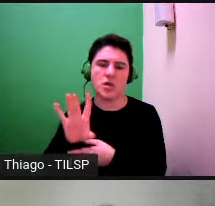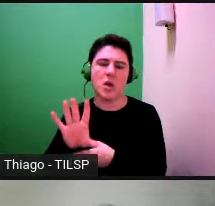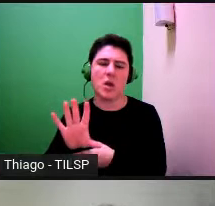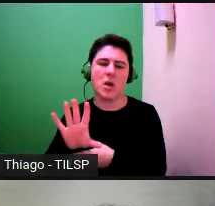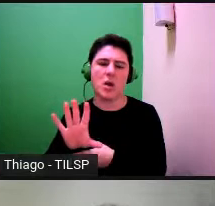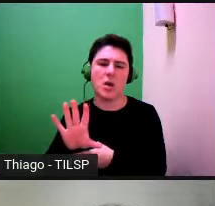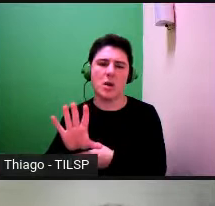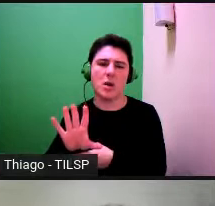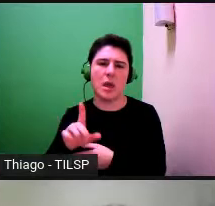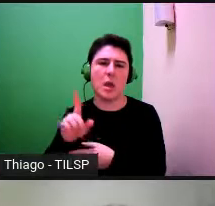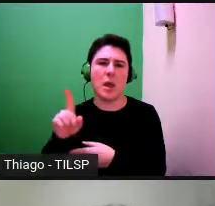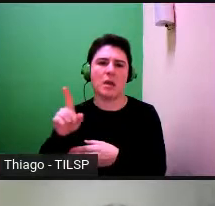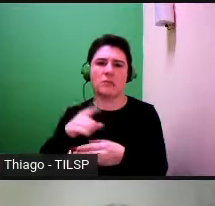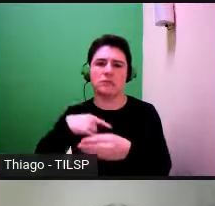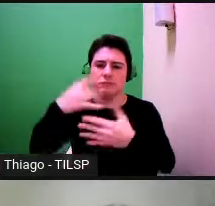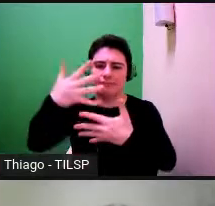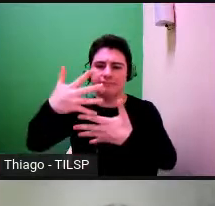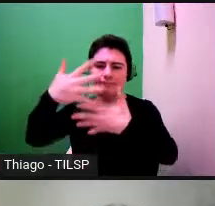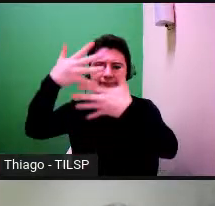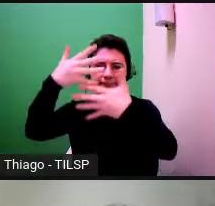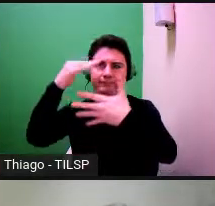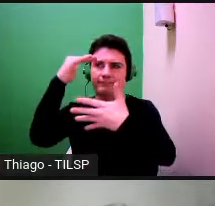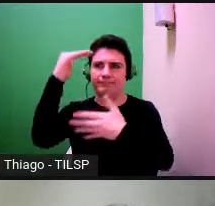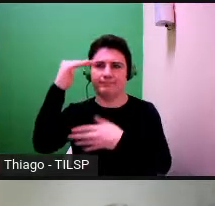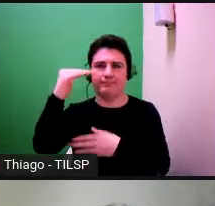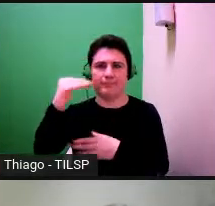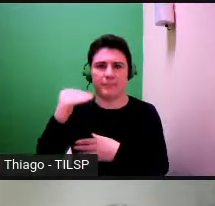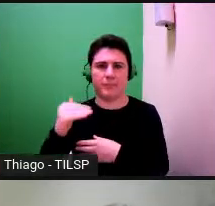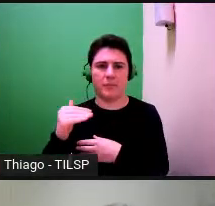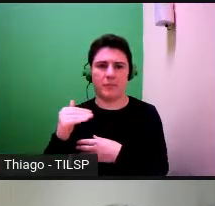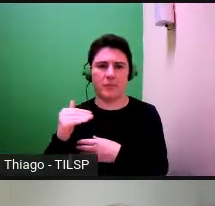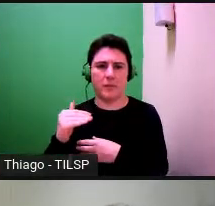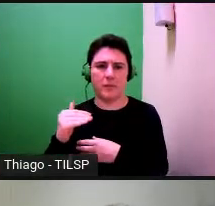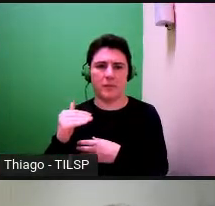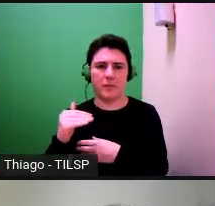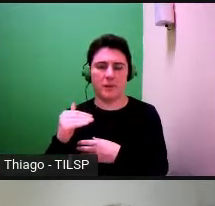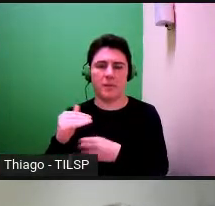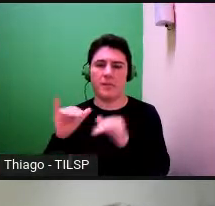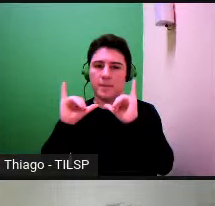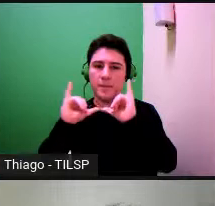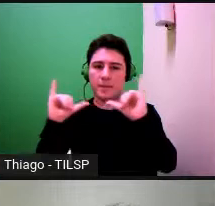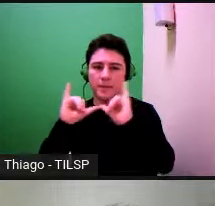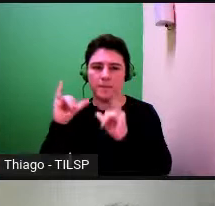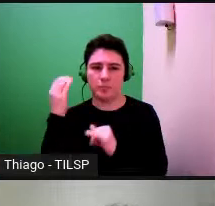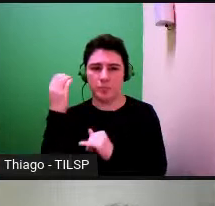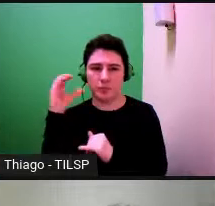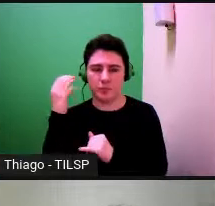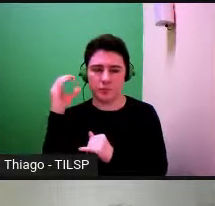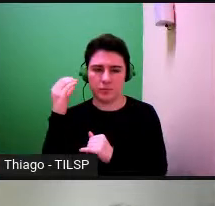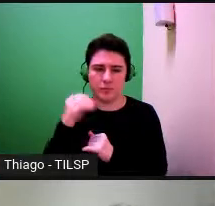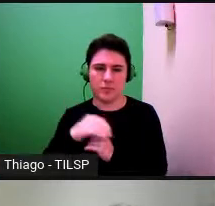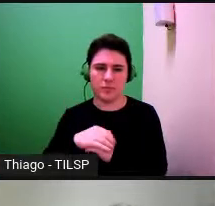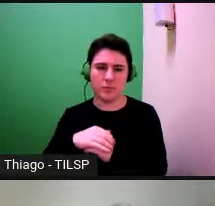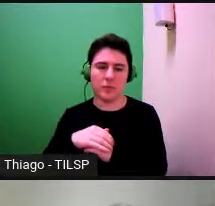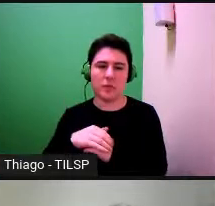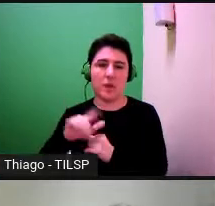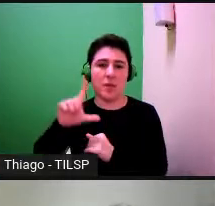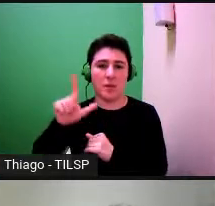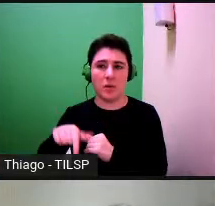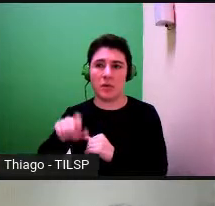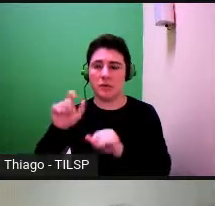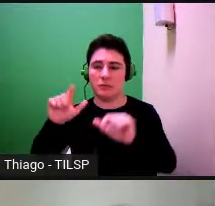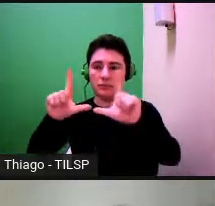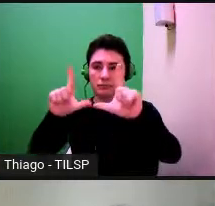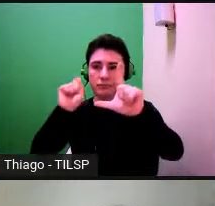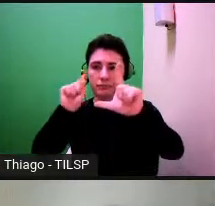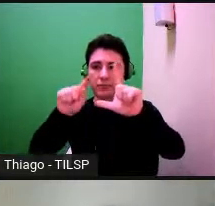menu inicial que mostra que tem um separador de divulgação científica e depois quando se abre este